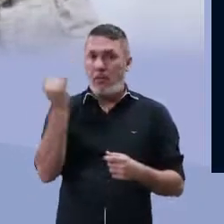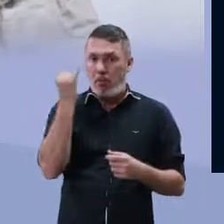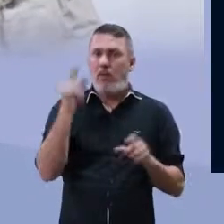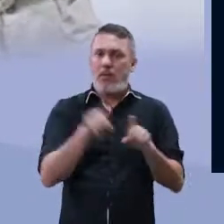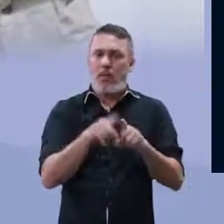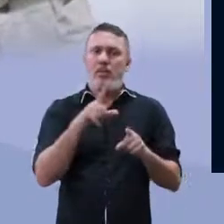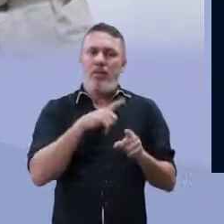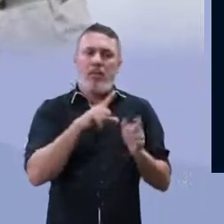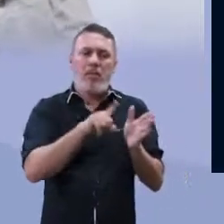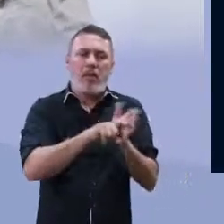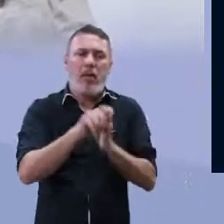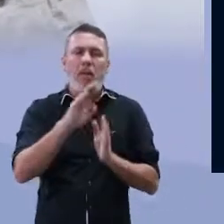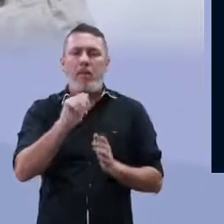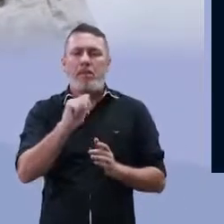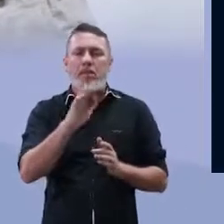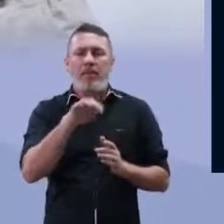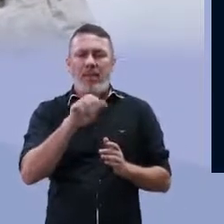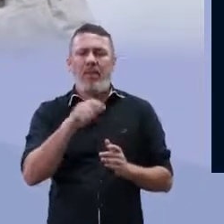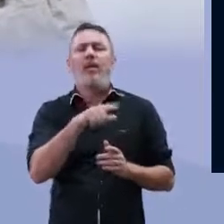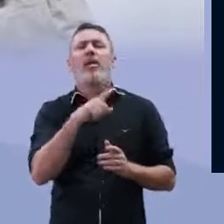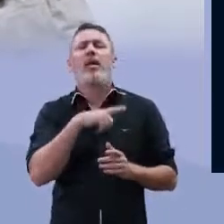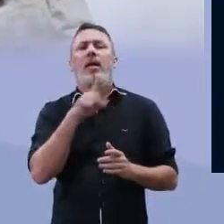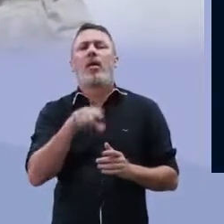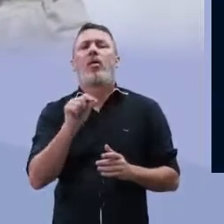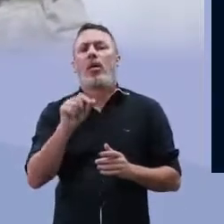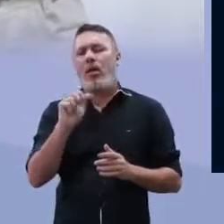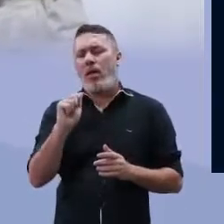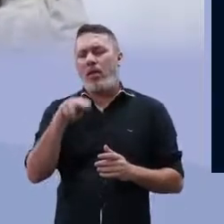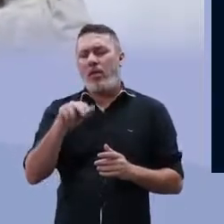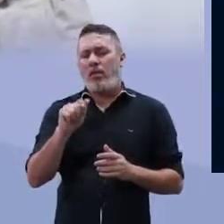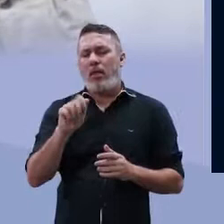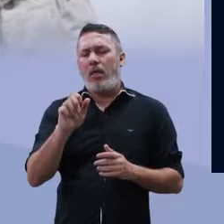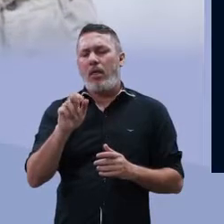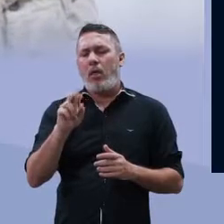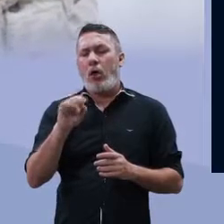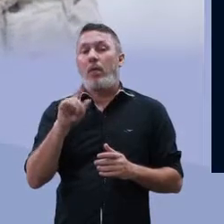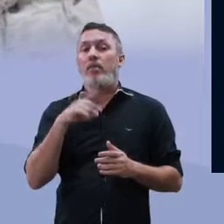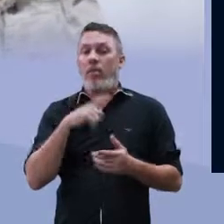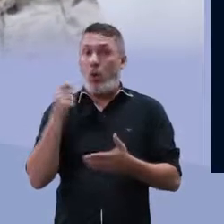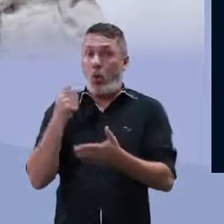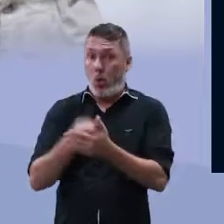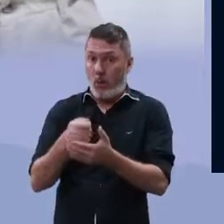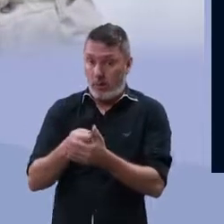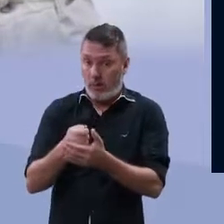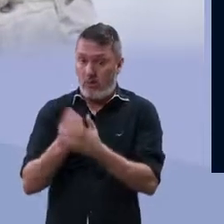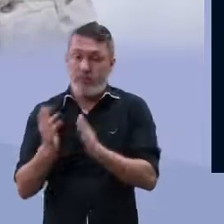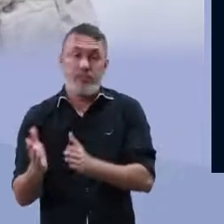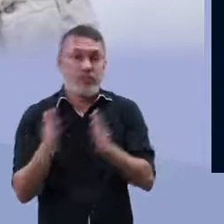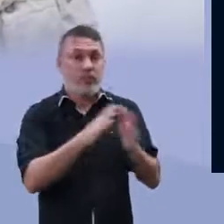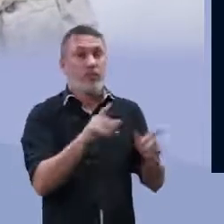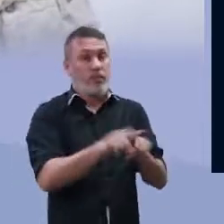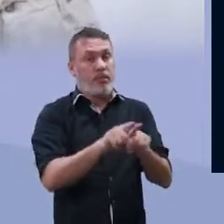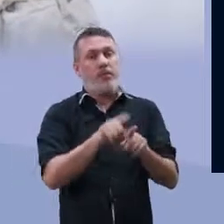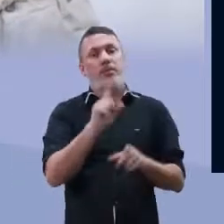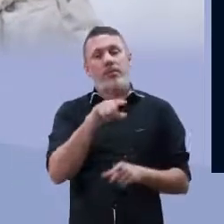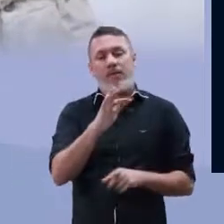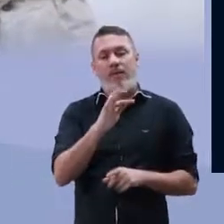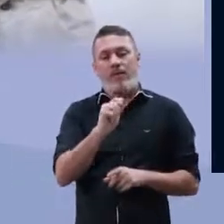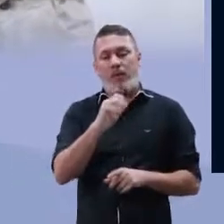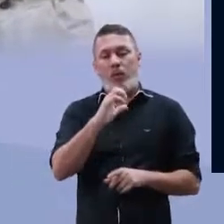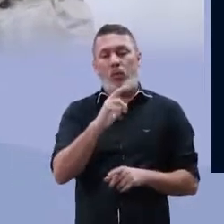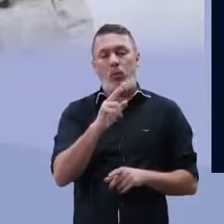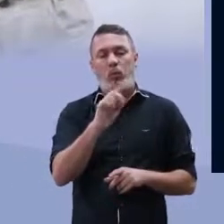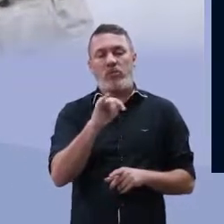importante a gente saber que existem bactérias que são anaeróbicas obrigatórias e